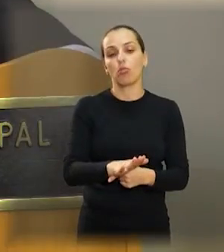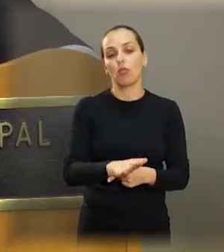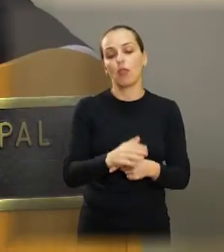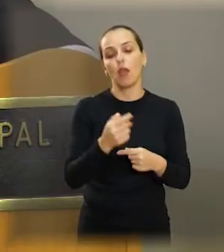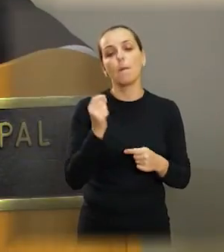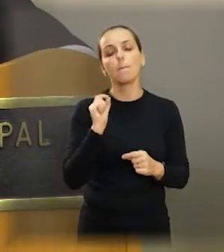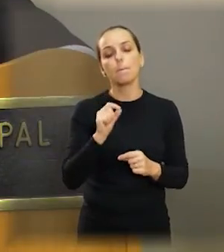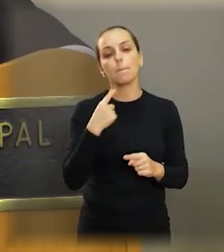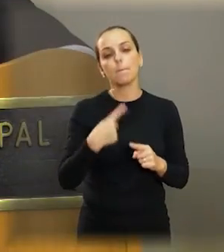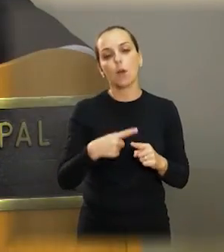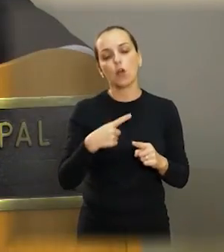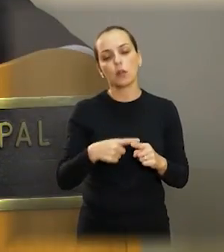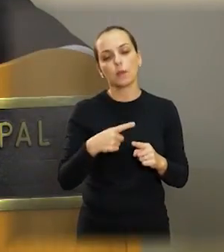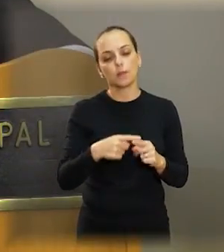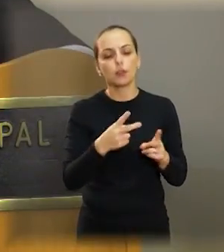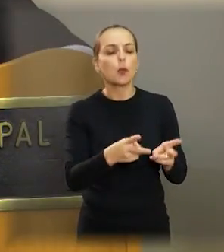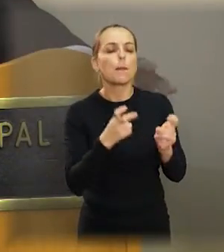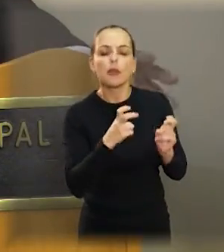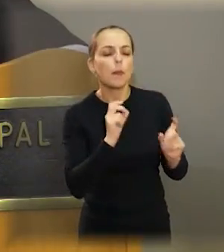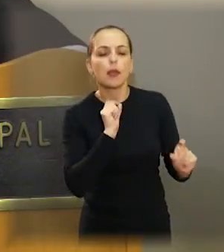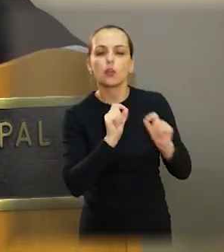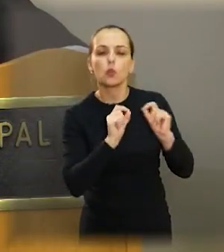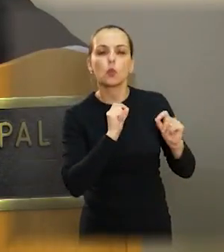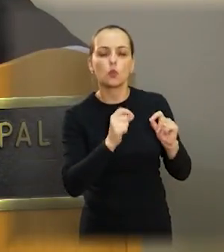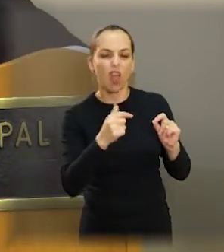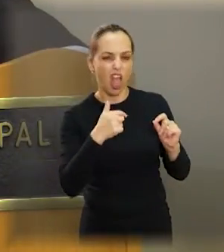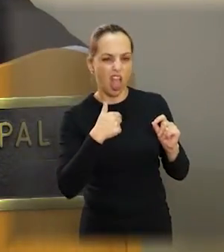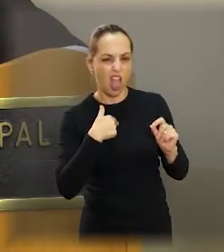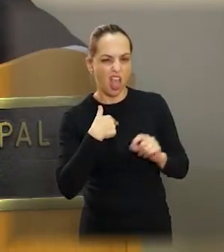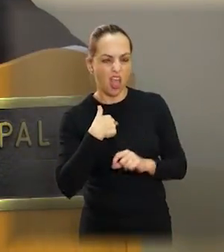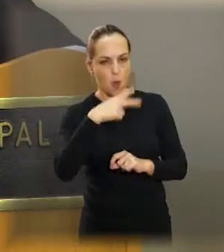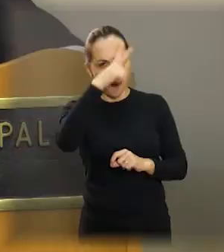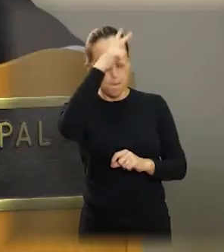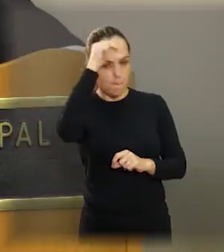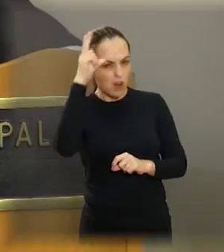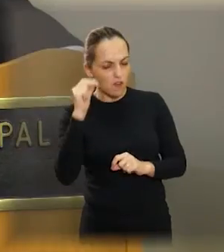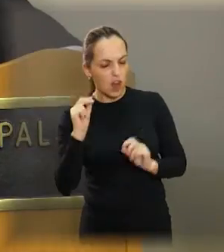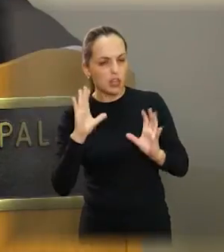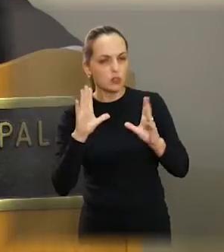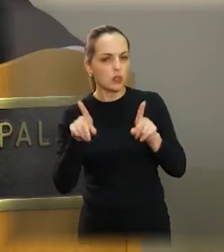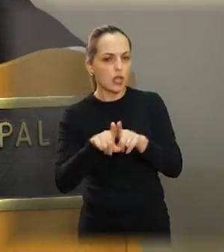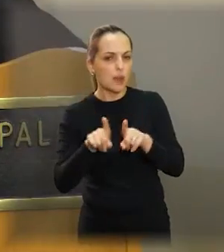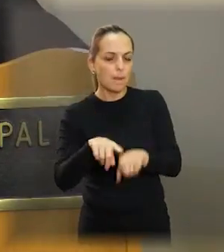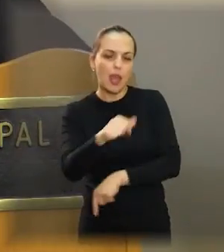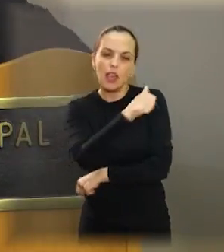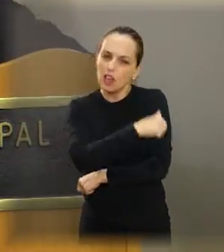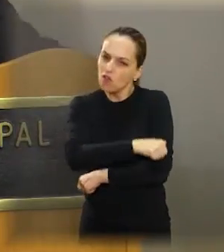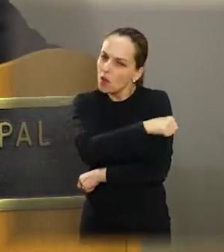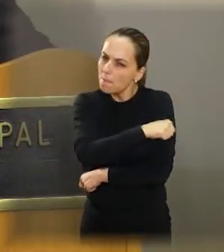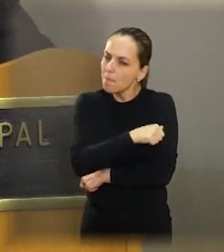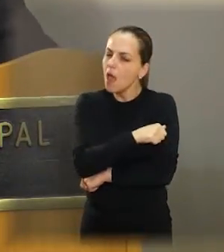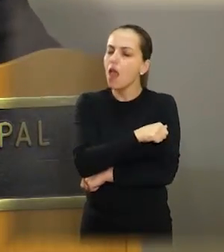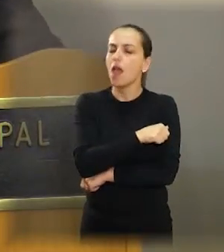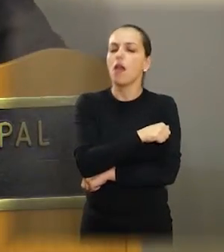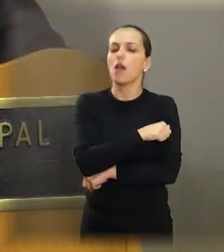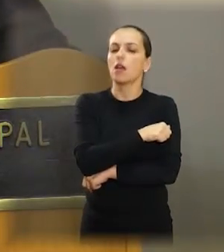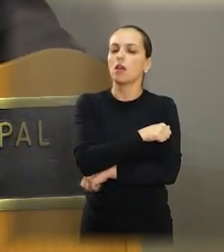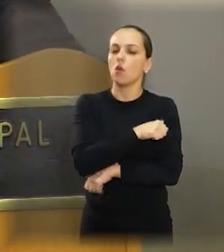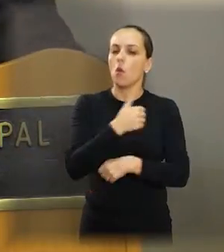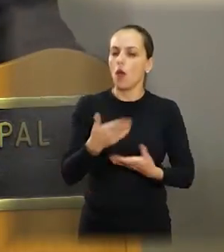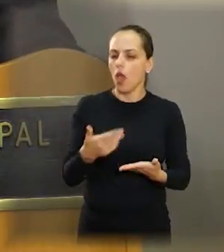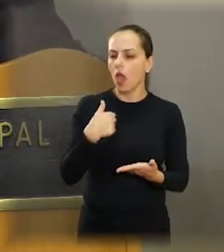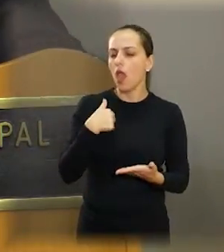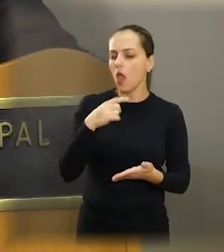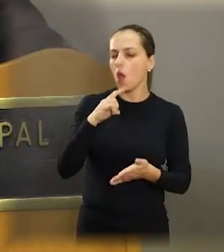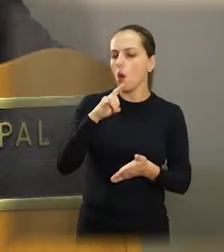vou falar uma coisa para vocês. O que eu estou vendo? Não só o prefeito, como todos os enfermeiros. Até eu estou com um